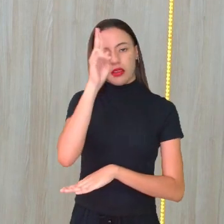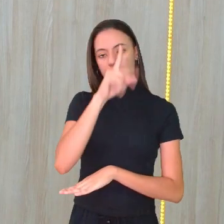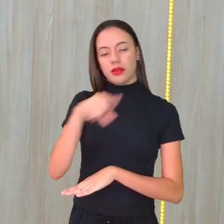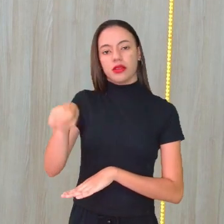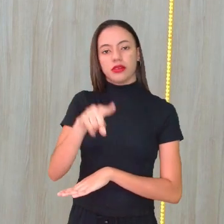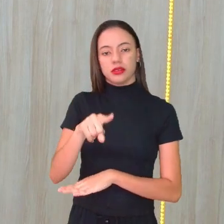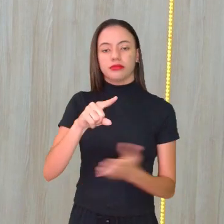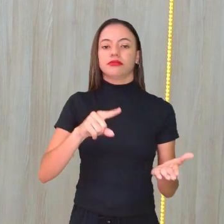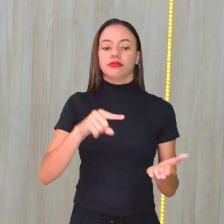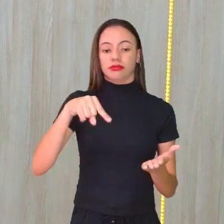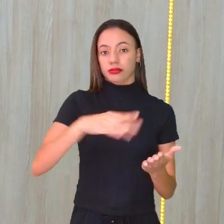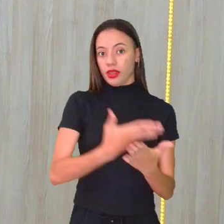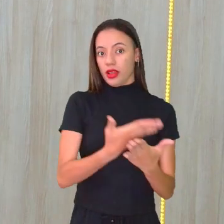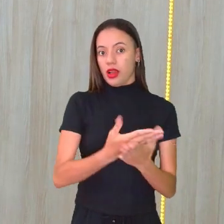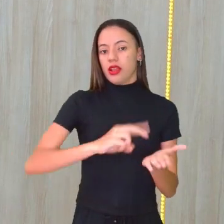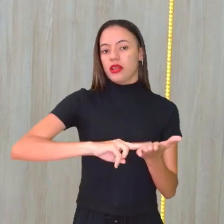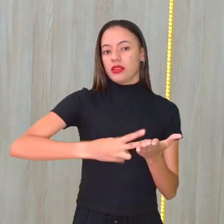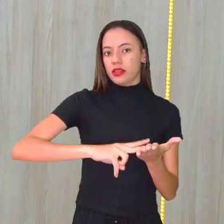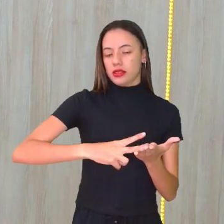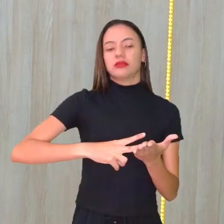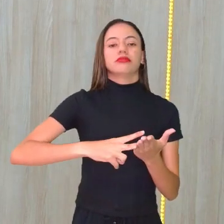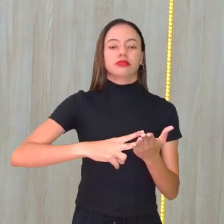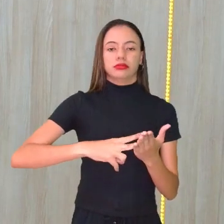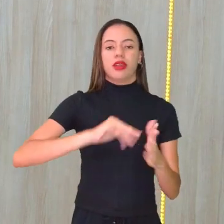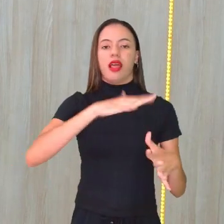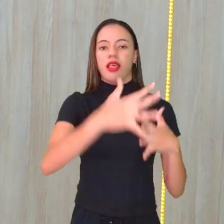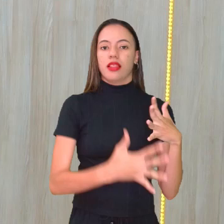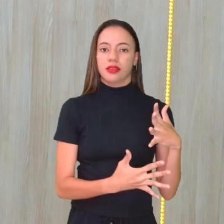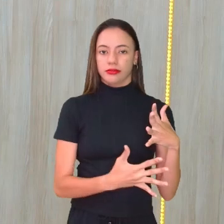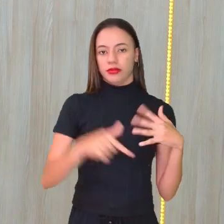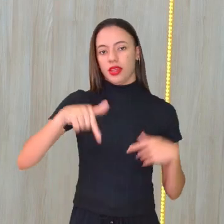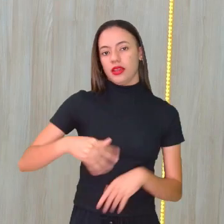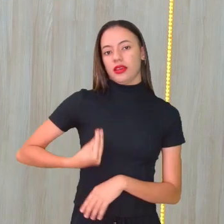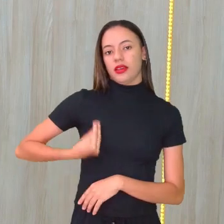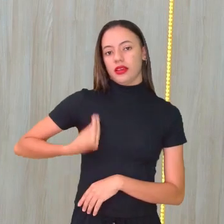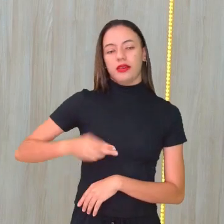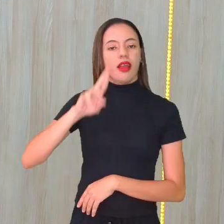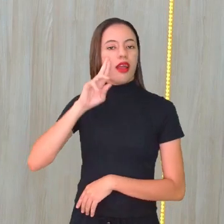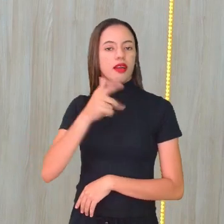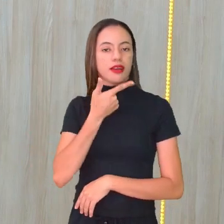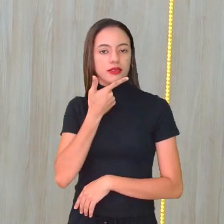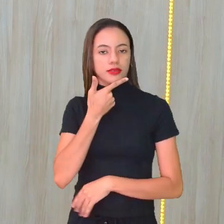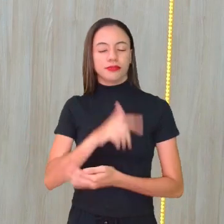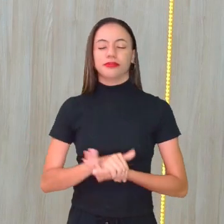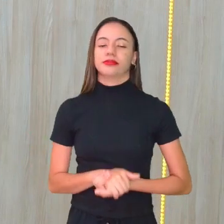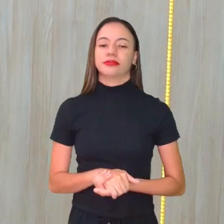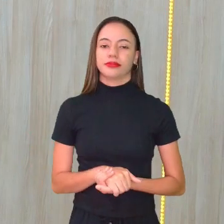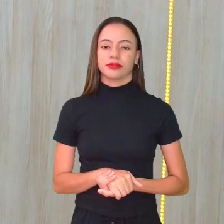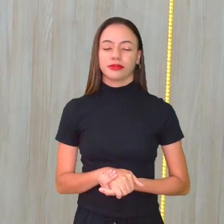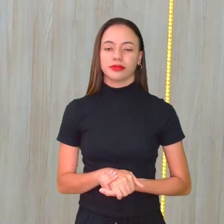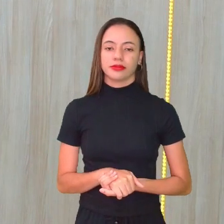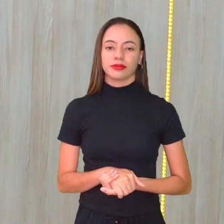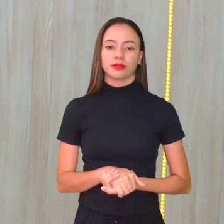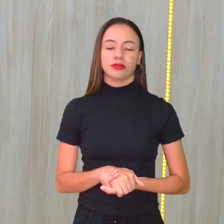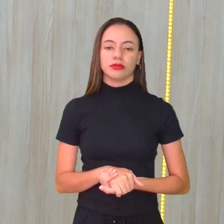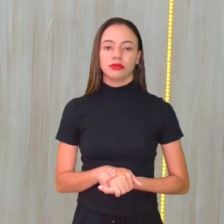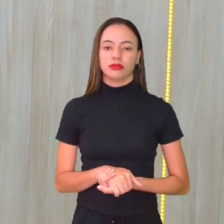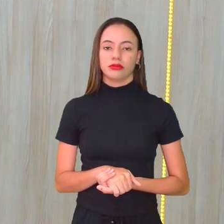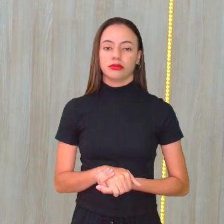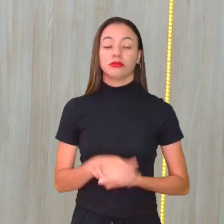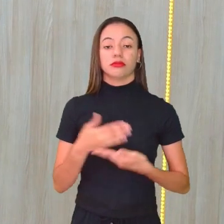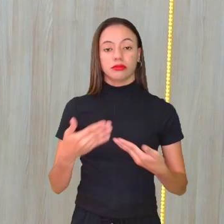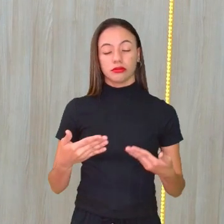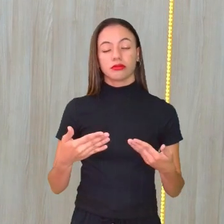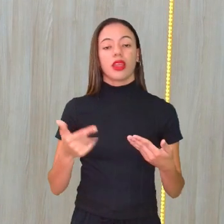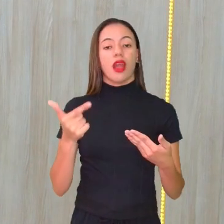sendo traduzida para a língua brasileira de sinais. Nós estamos aqui com a intérprete Raquel. E para que mais